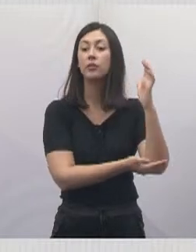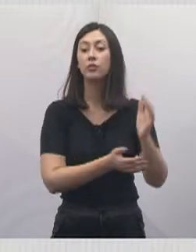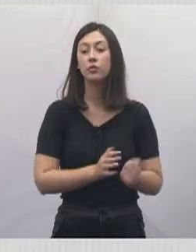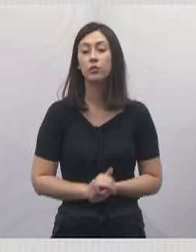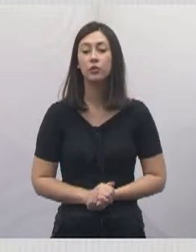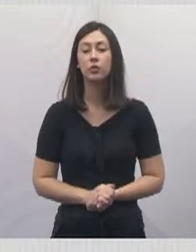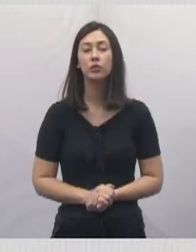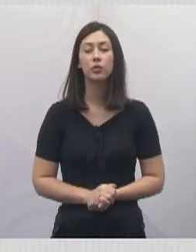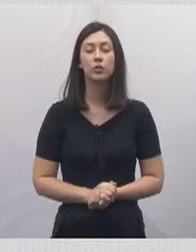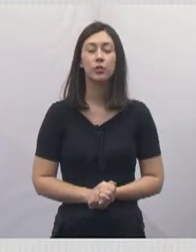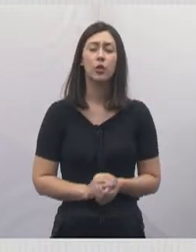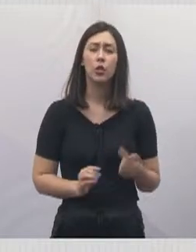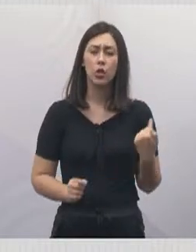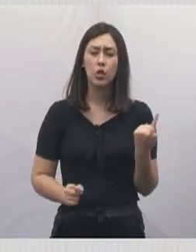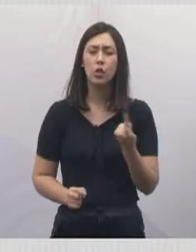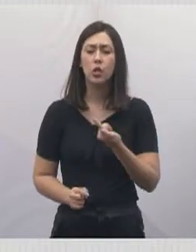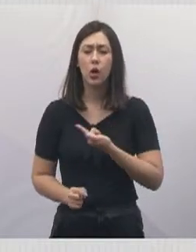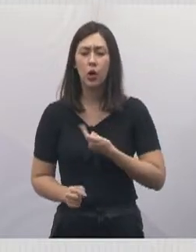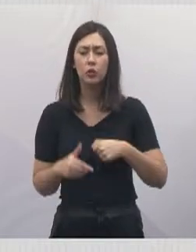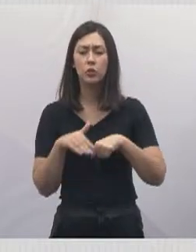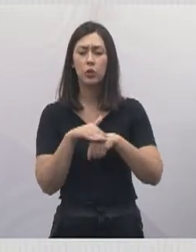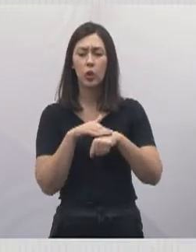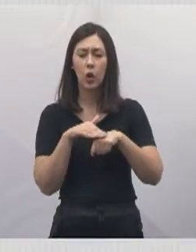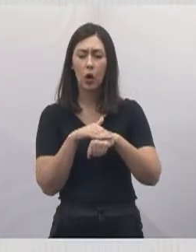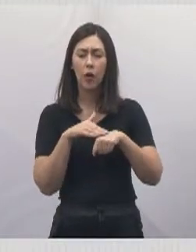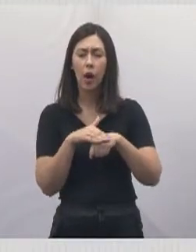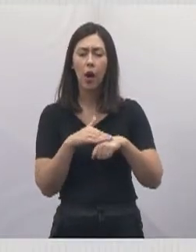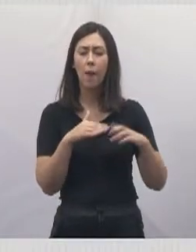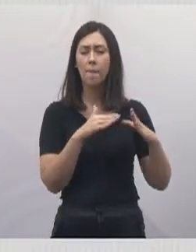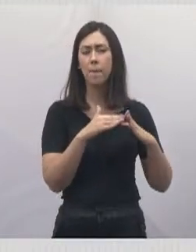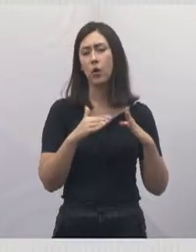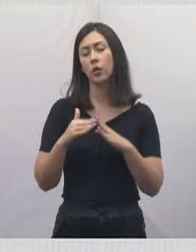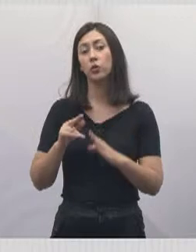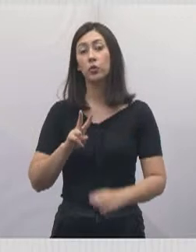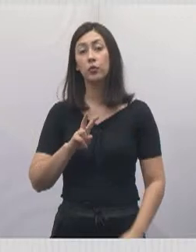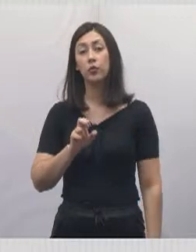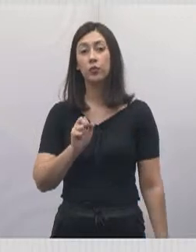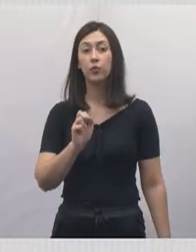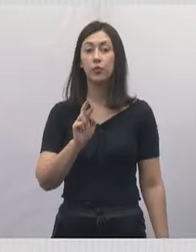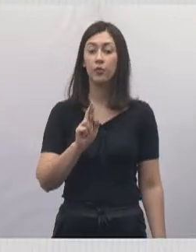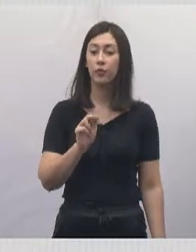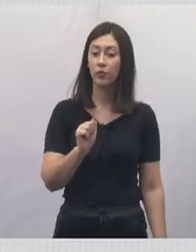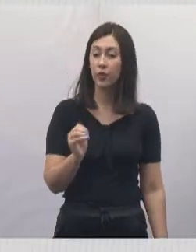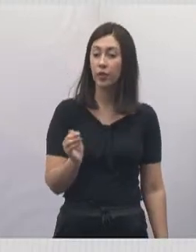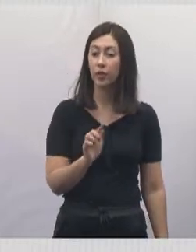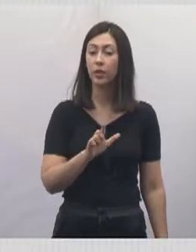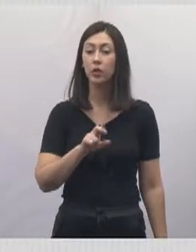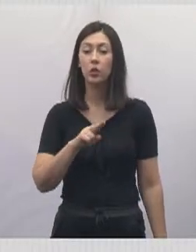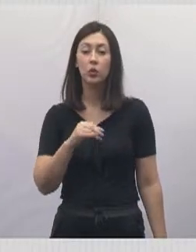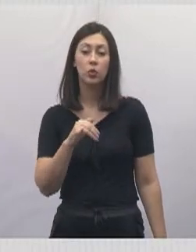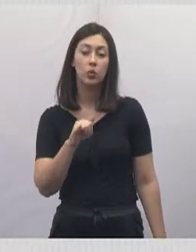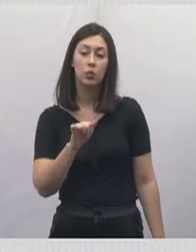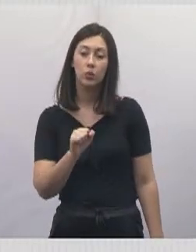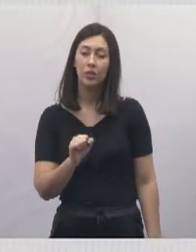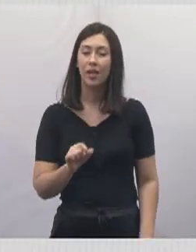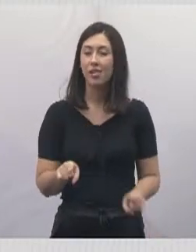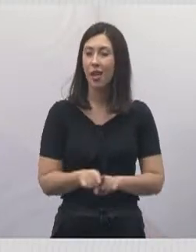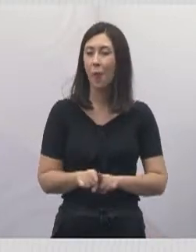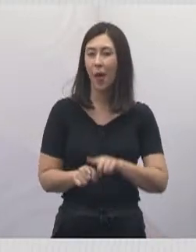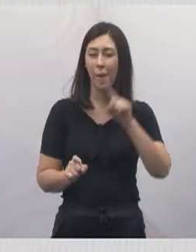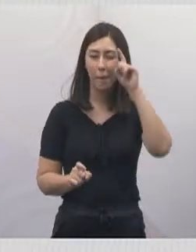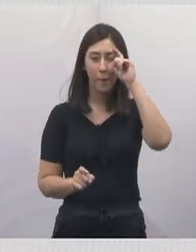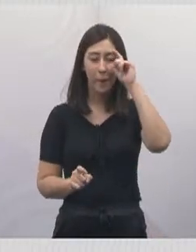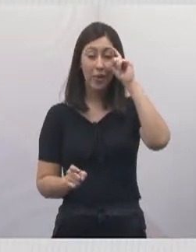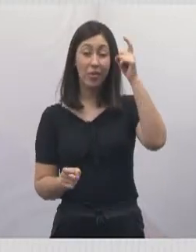nós fomos conversar com os moradores do Jardim Vera Lúcia e eles deram outra ideia na reforma da